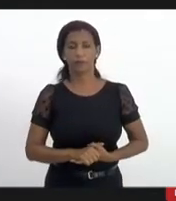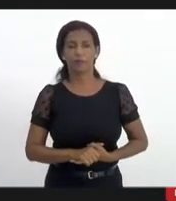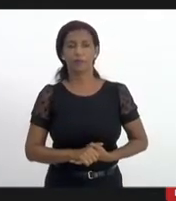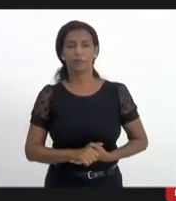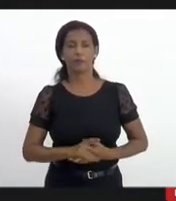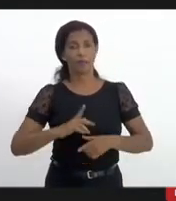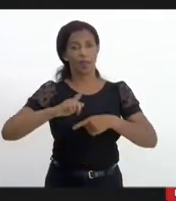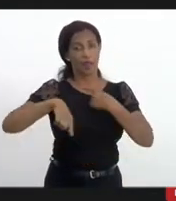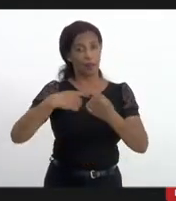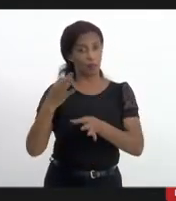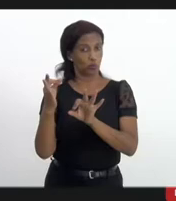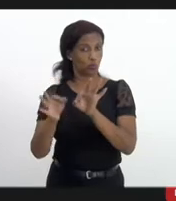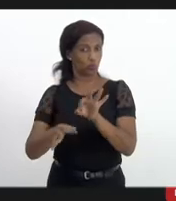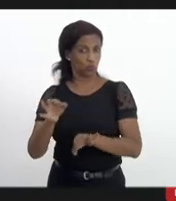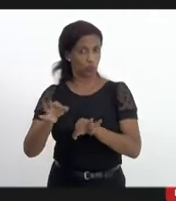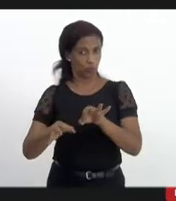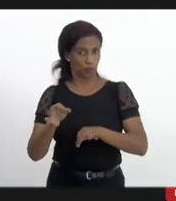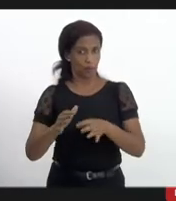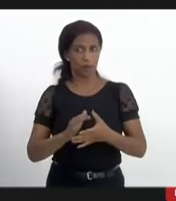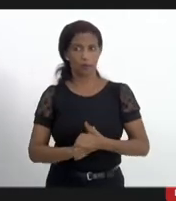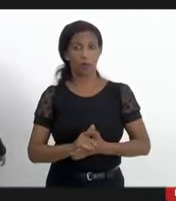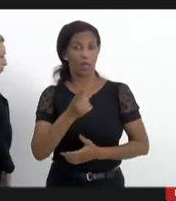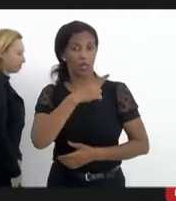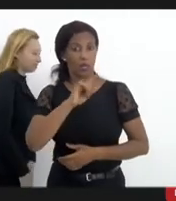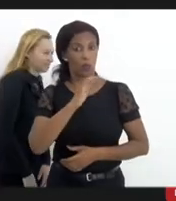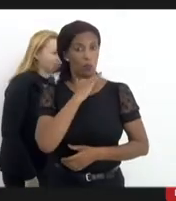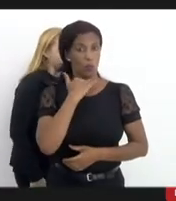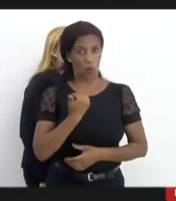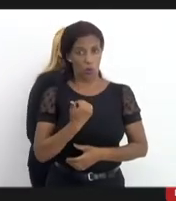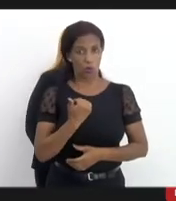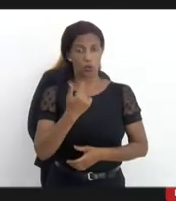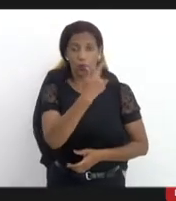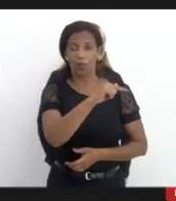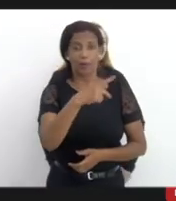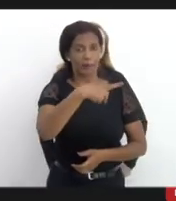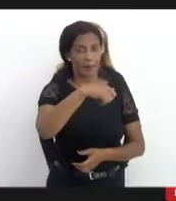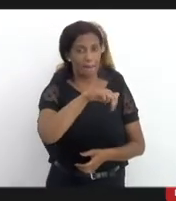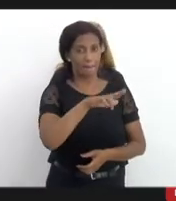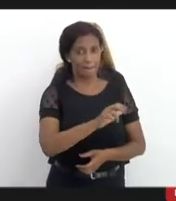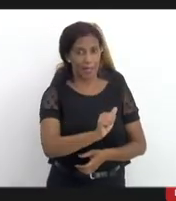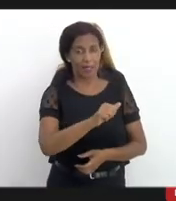após o julgamento e não mortos porque não há pena de morto no Brasil